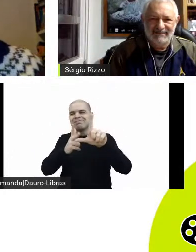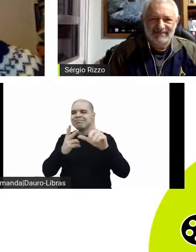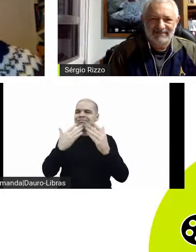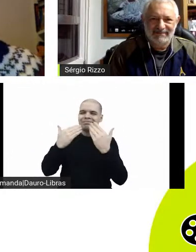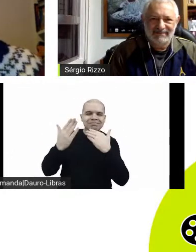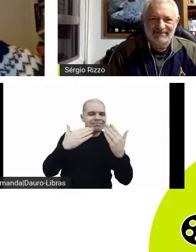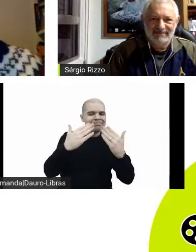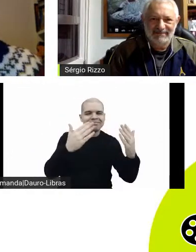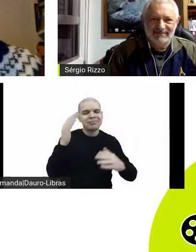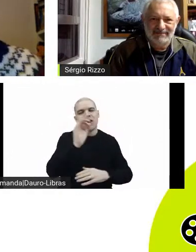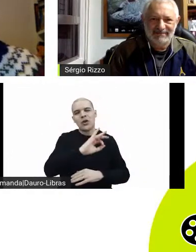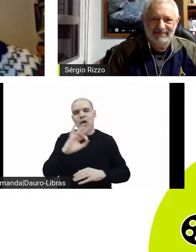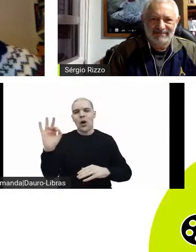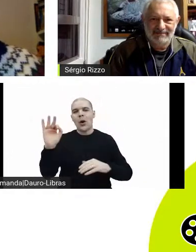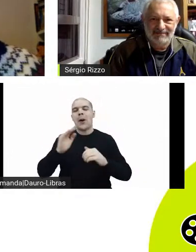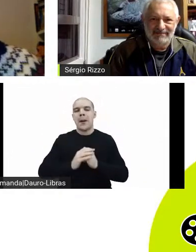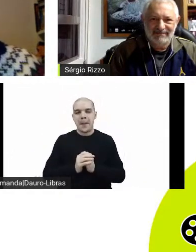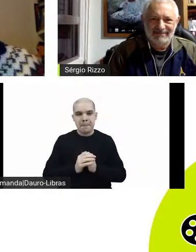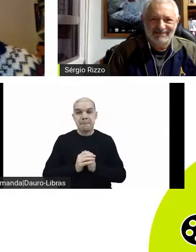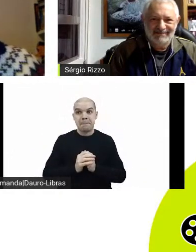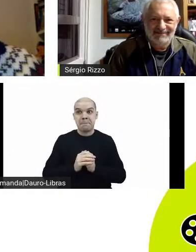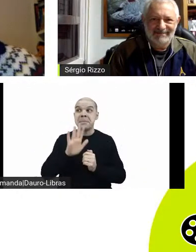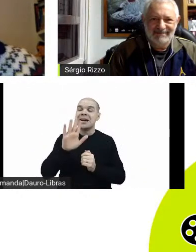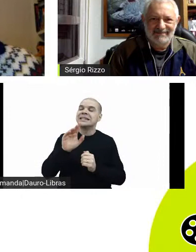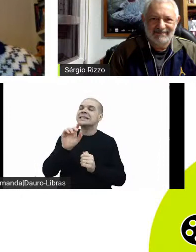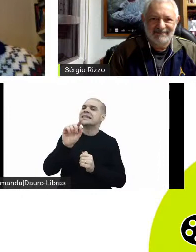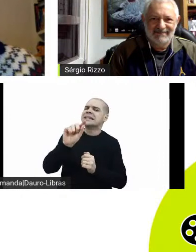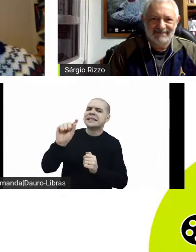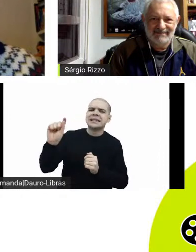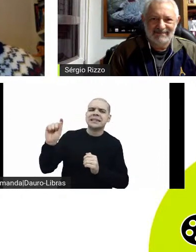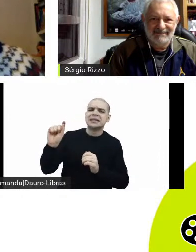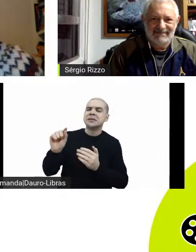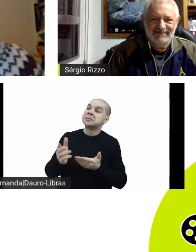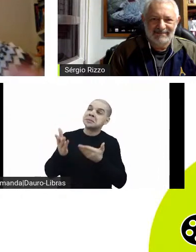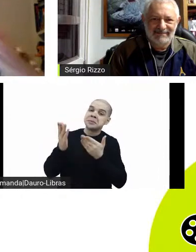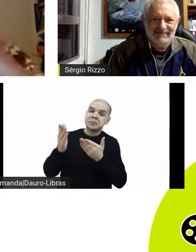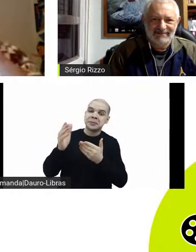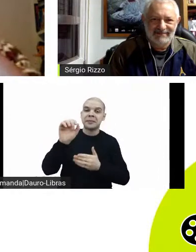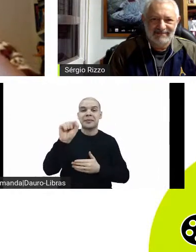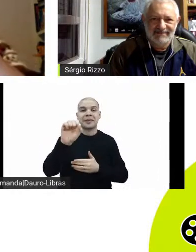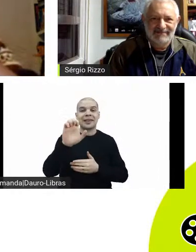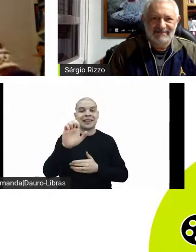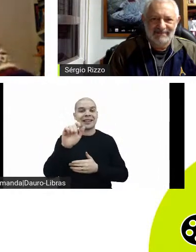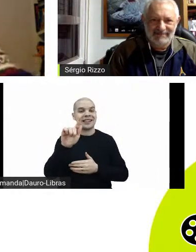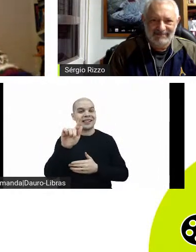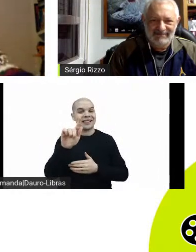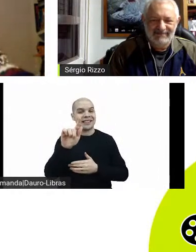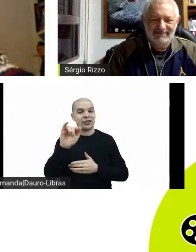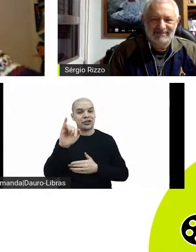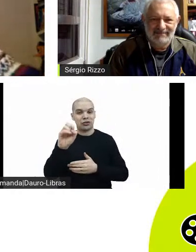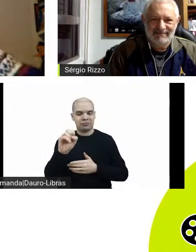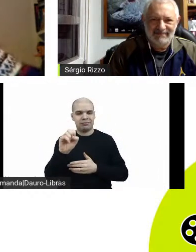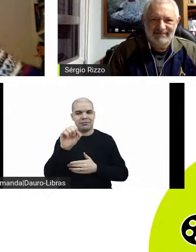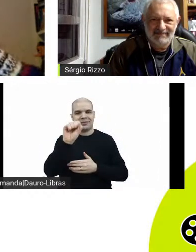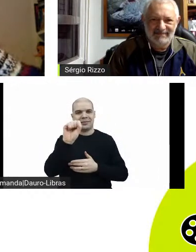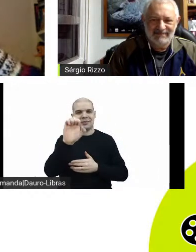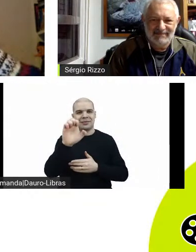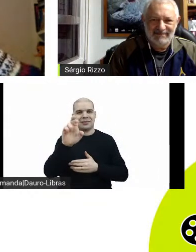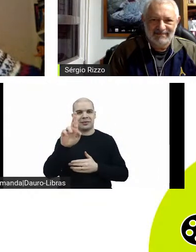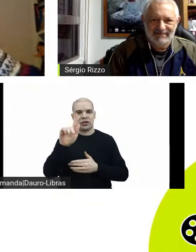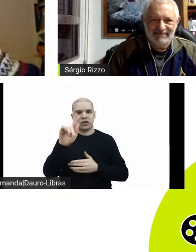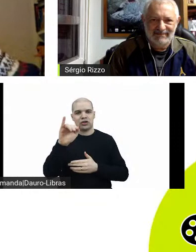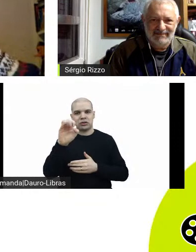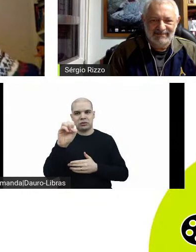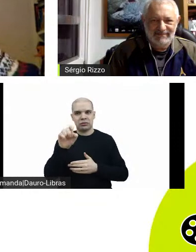começar conversando, aliás, apresentando, o nosso convidado de hoje, o Sérgio Rizzo, Sérgio que é jornalista, mestre em arte,